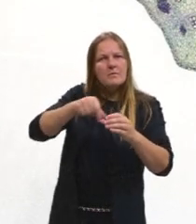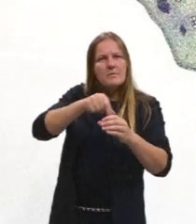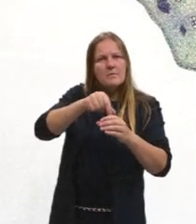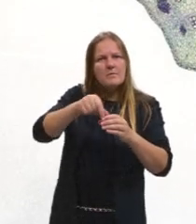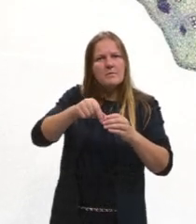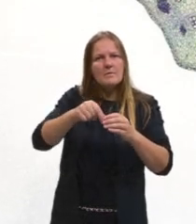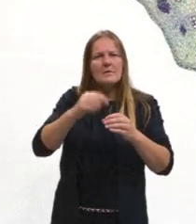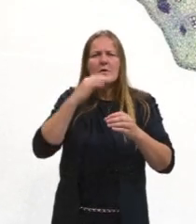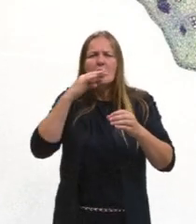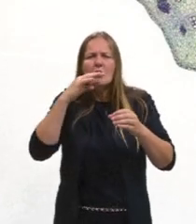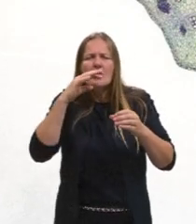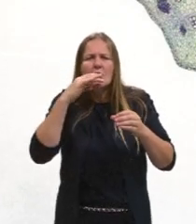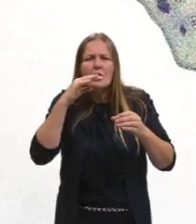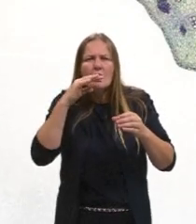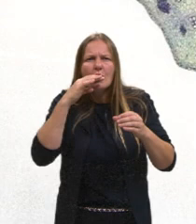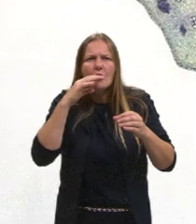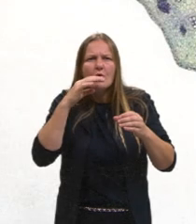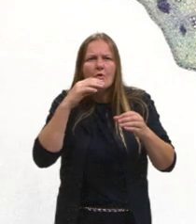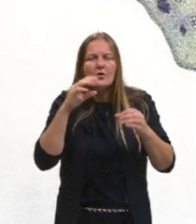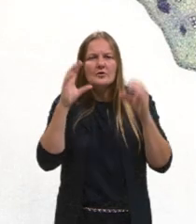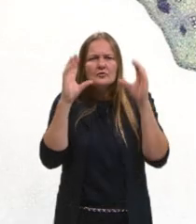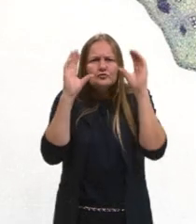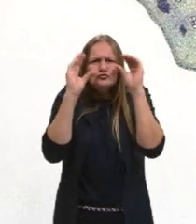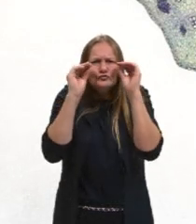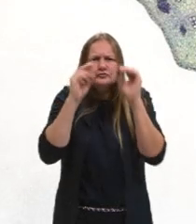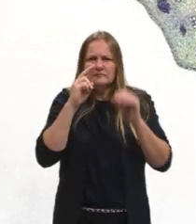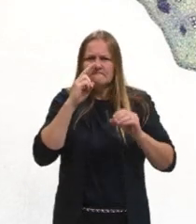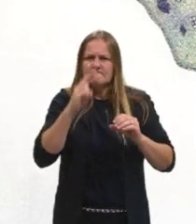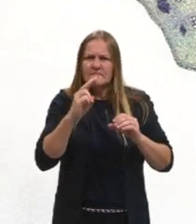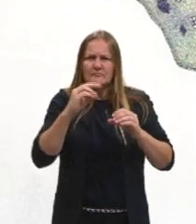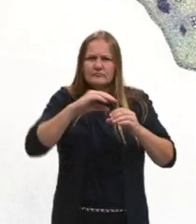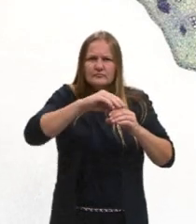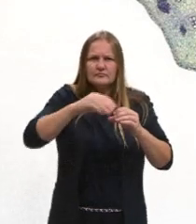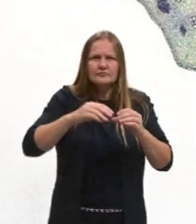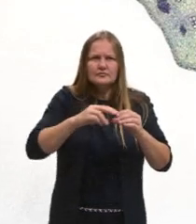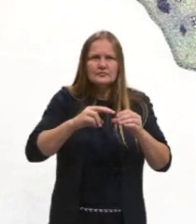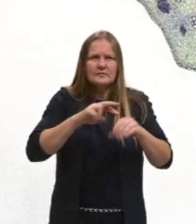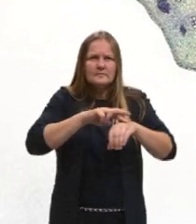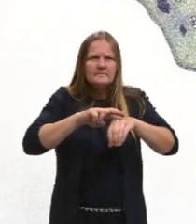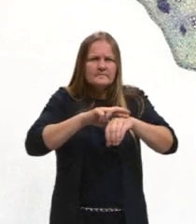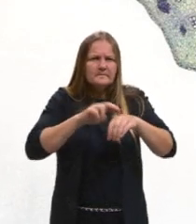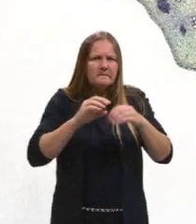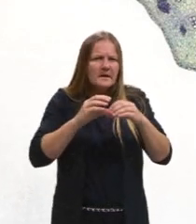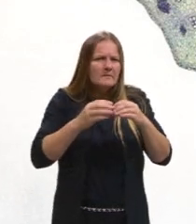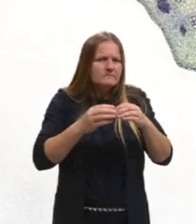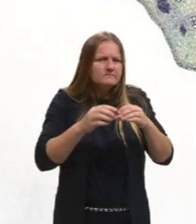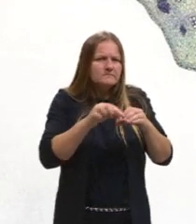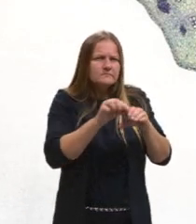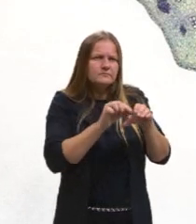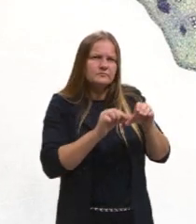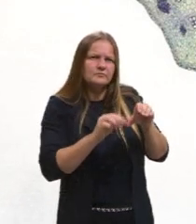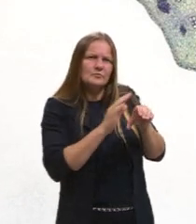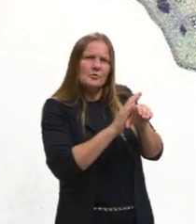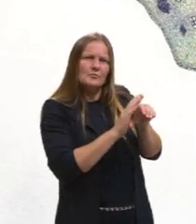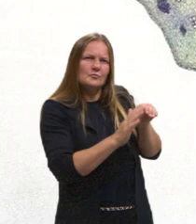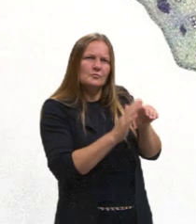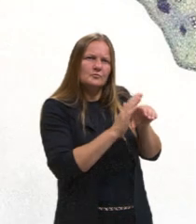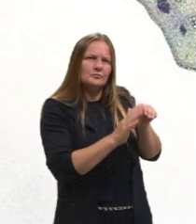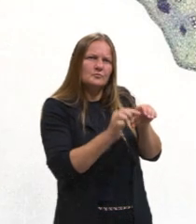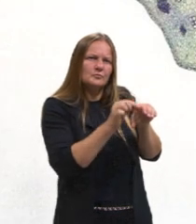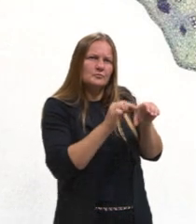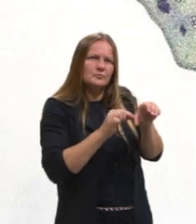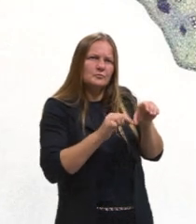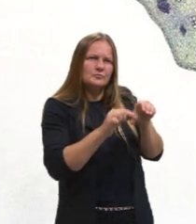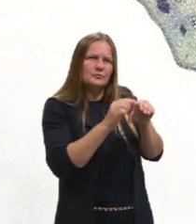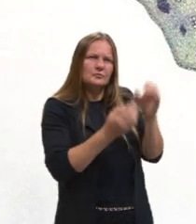coradinho, pouquinho de uma cor mais forte, um roxo mais forte. Então, essa parte é